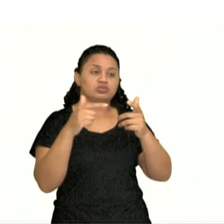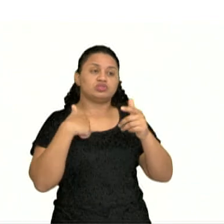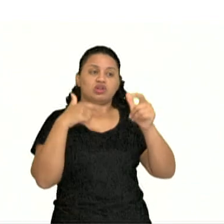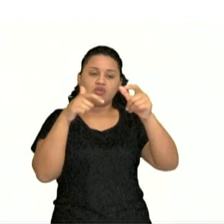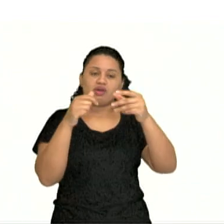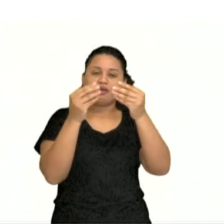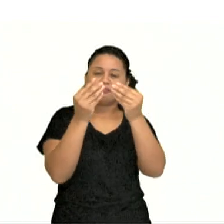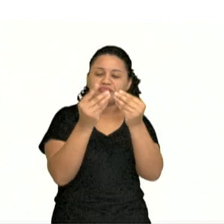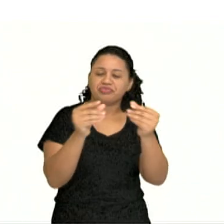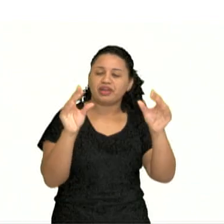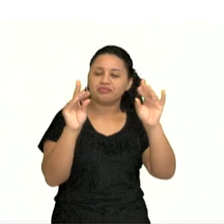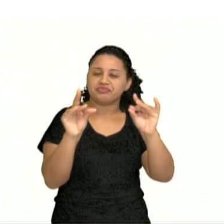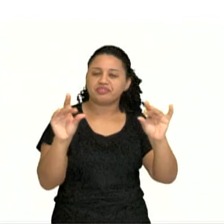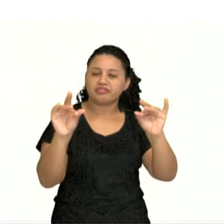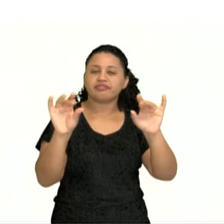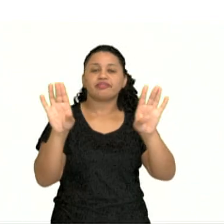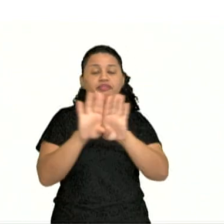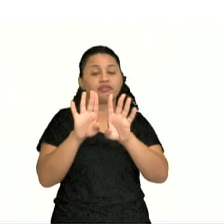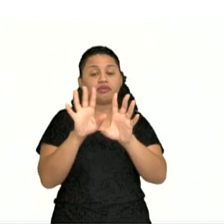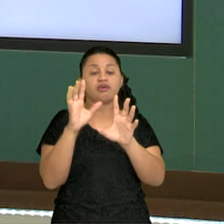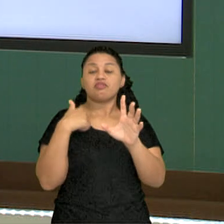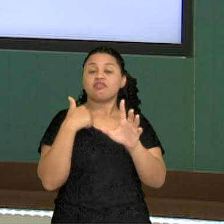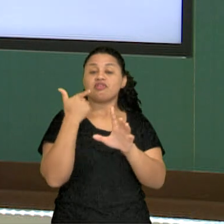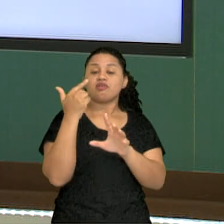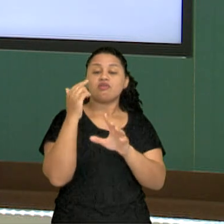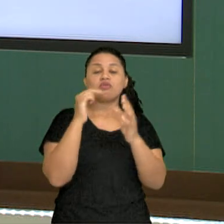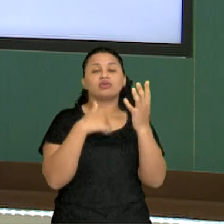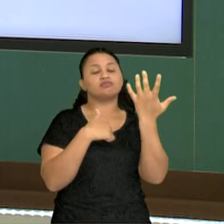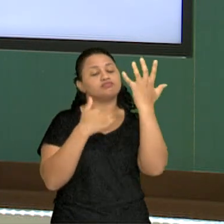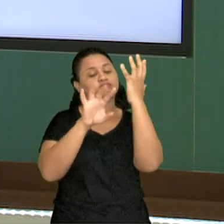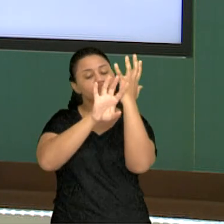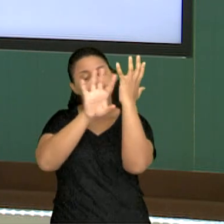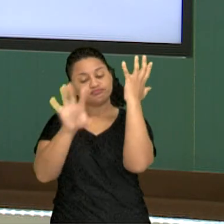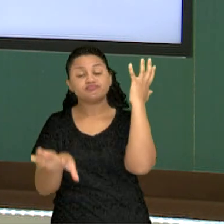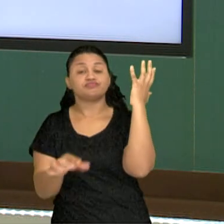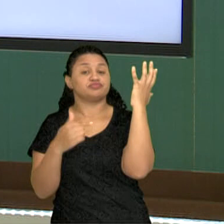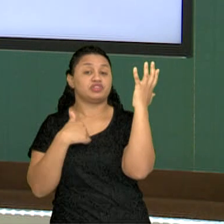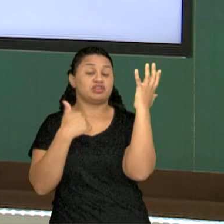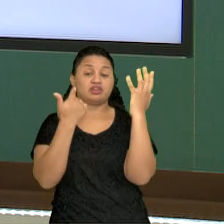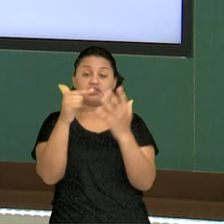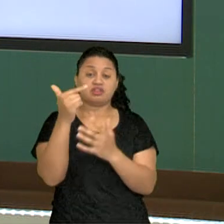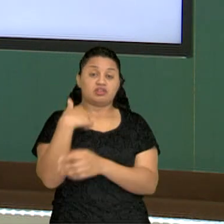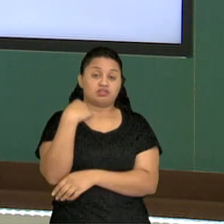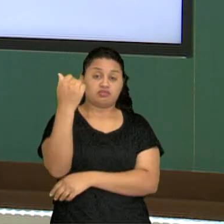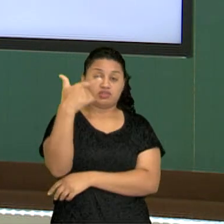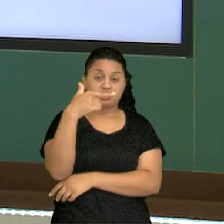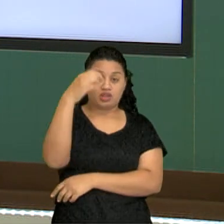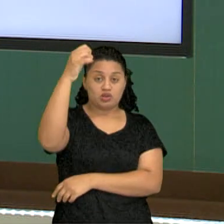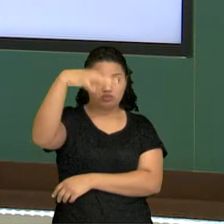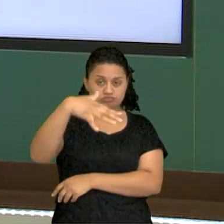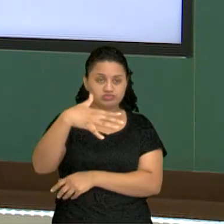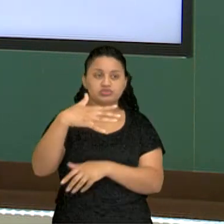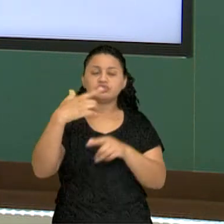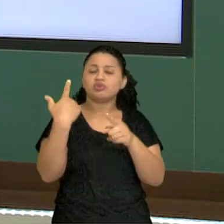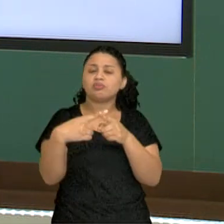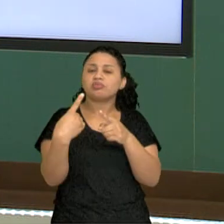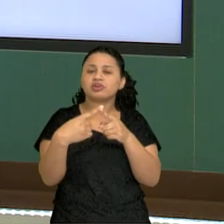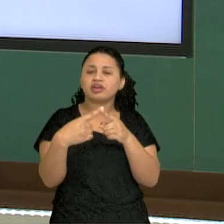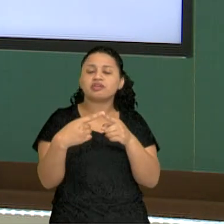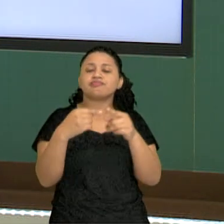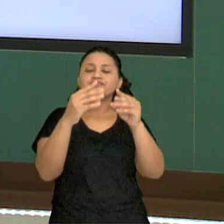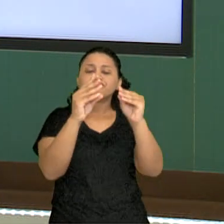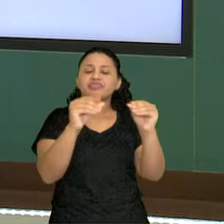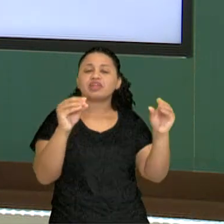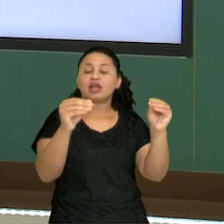úmidos e sombreados. Por que úmidos? Estes exemplares, as briófitas, necessitam